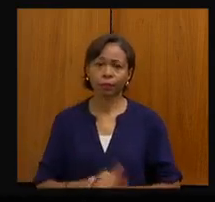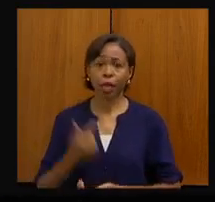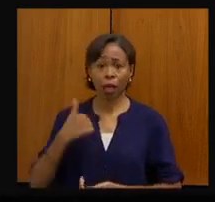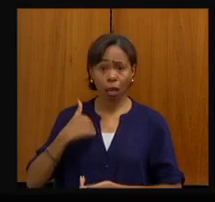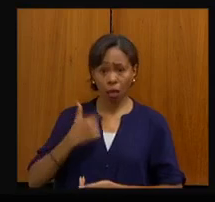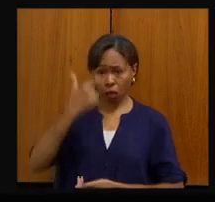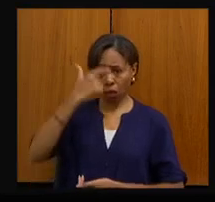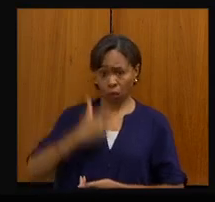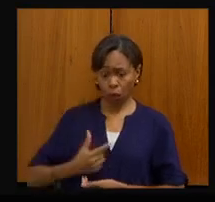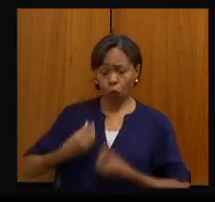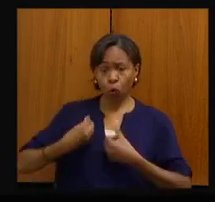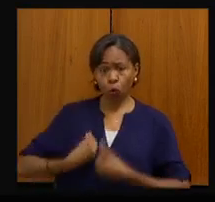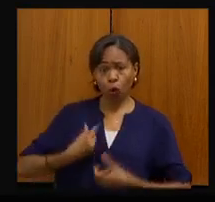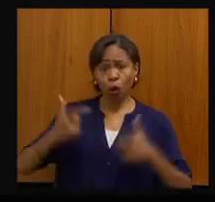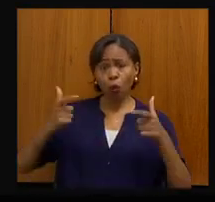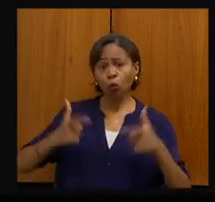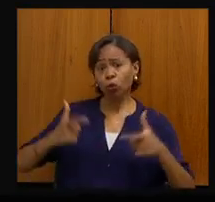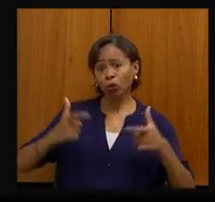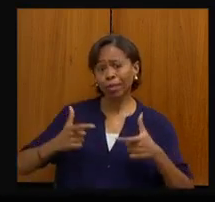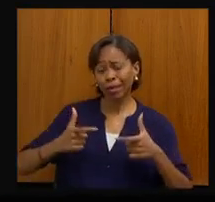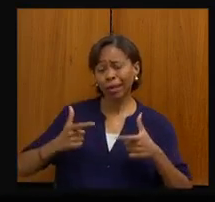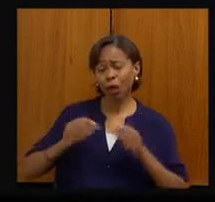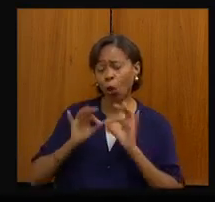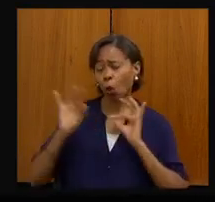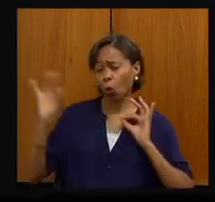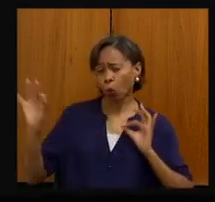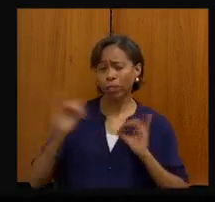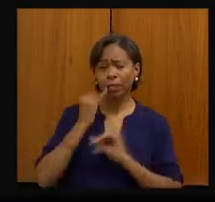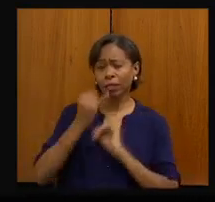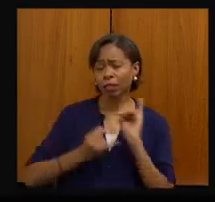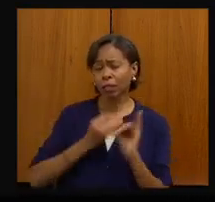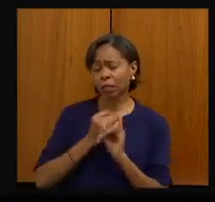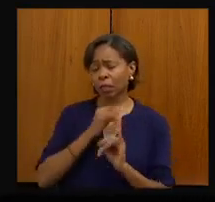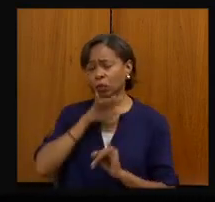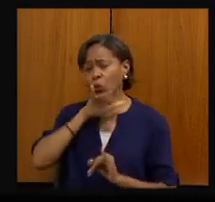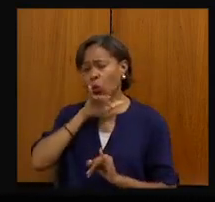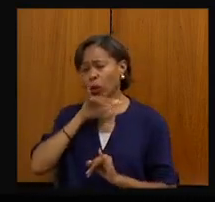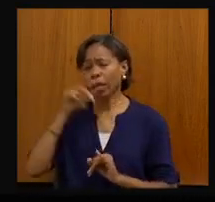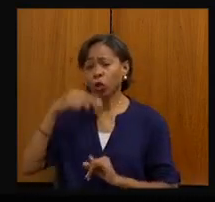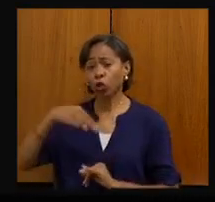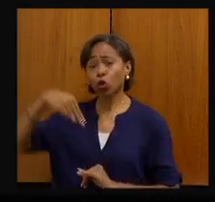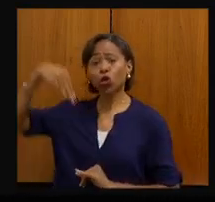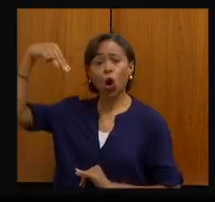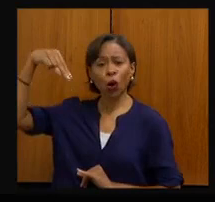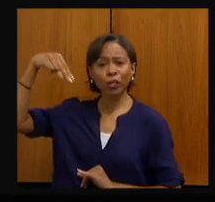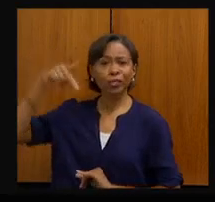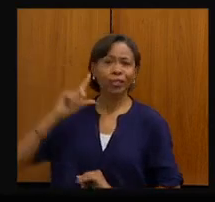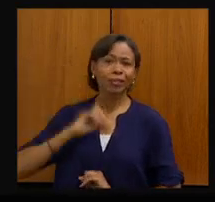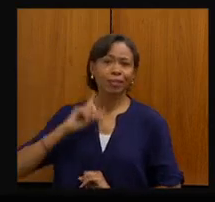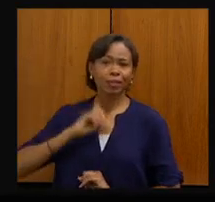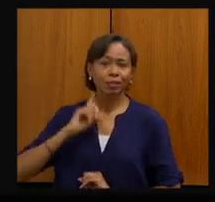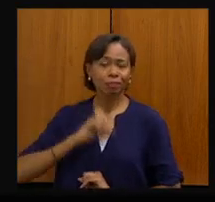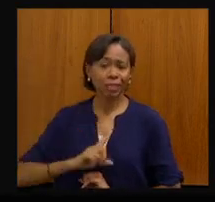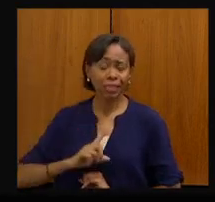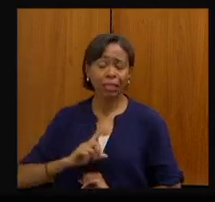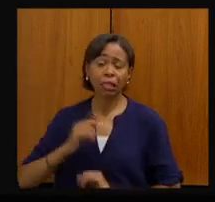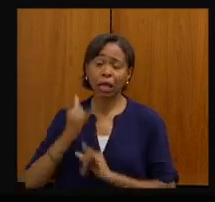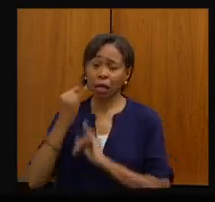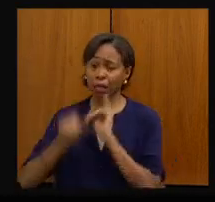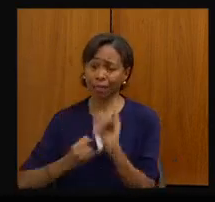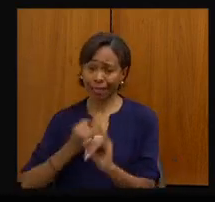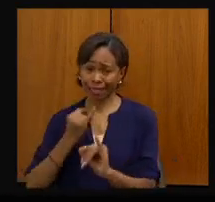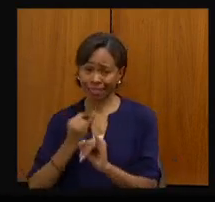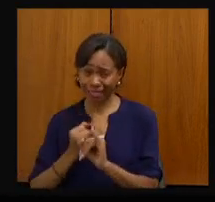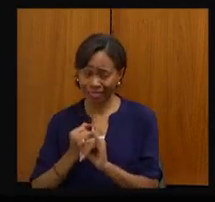lugar muito distante e a internet aqui está muito ruim. Aqui no Norte de Minas, quando você pega a internet 3G, você tem que